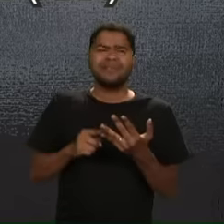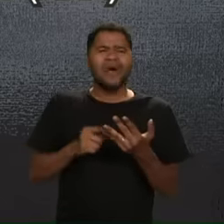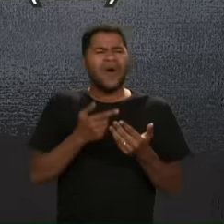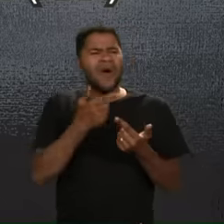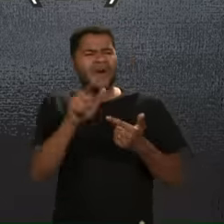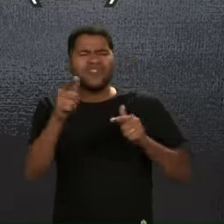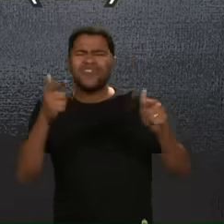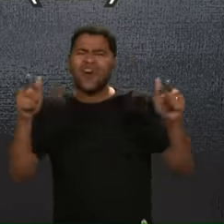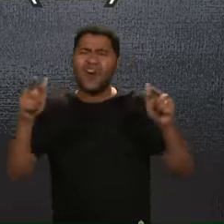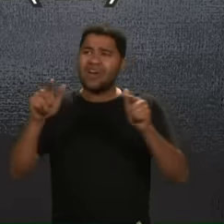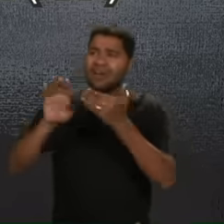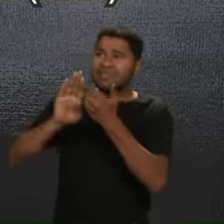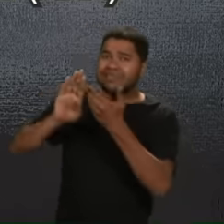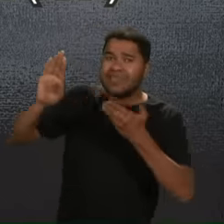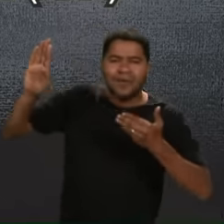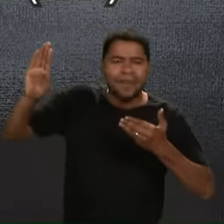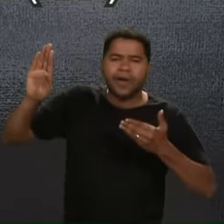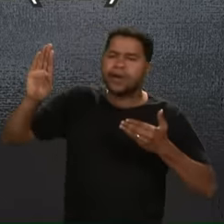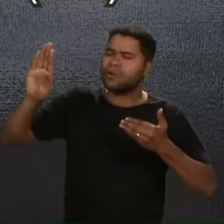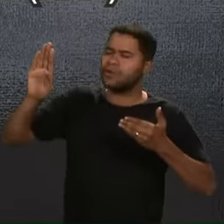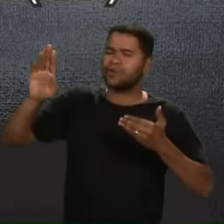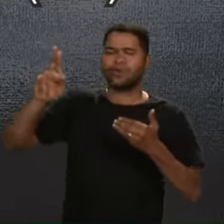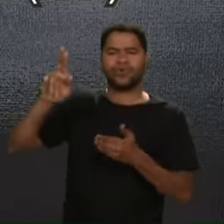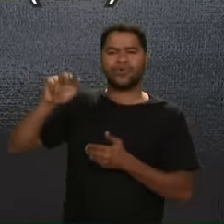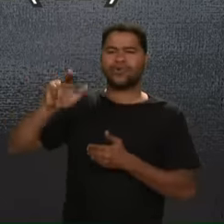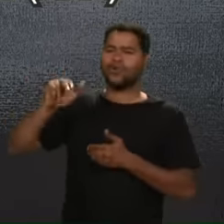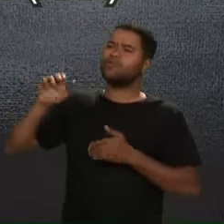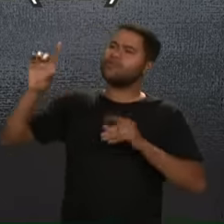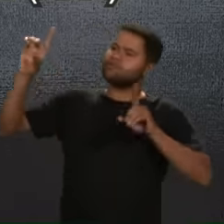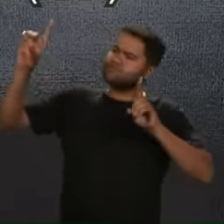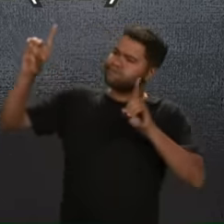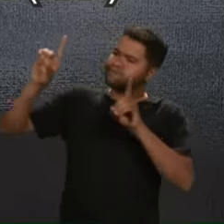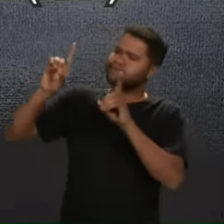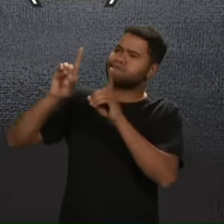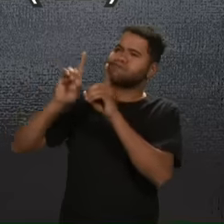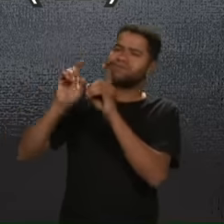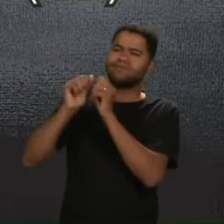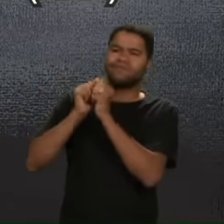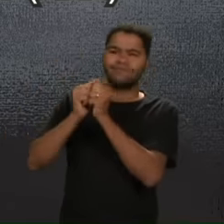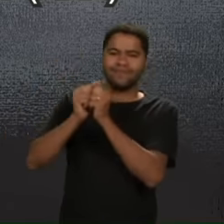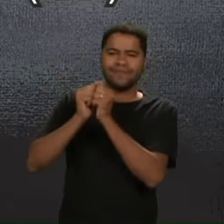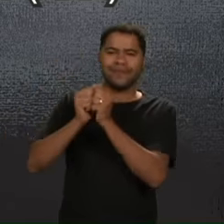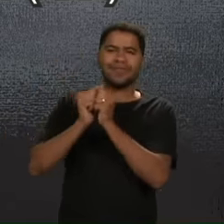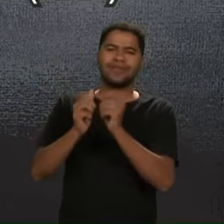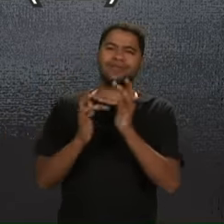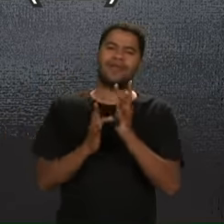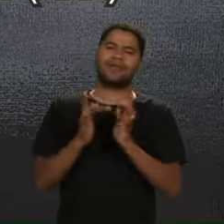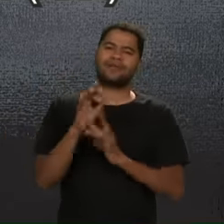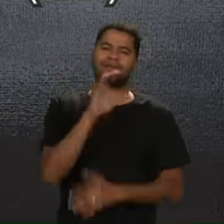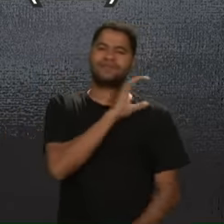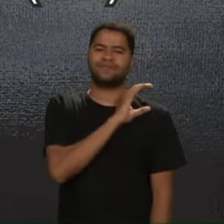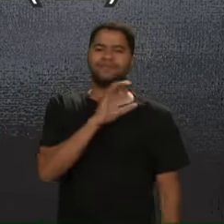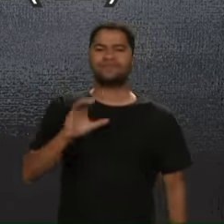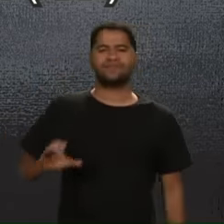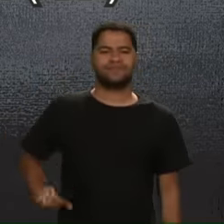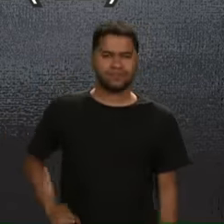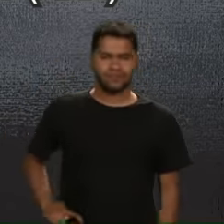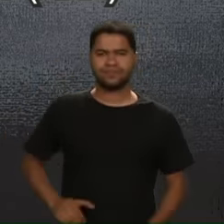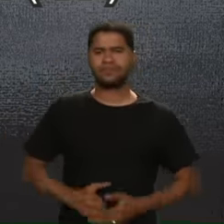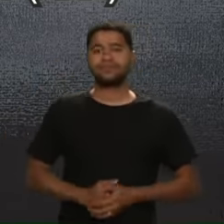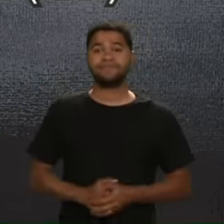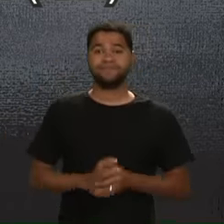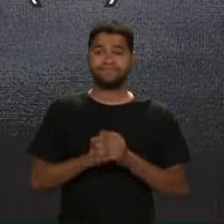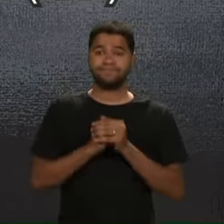Nem qualquer outra criatura Poderá separar-nos do amor de Deus Que está em Cristo